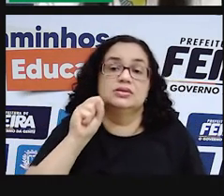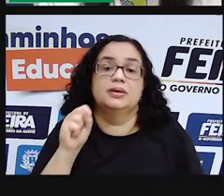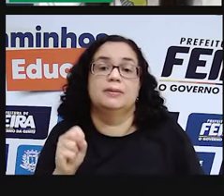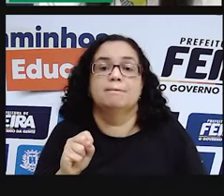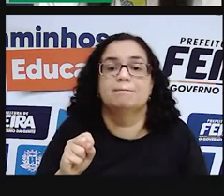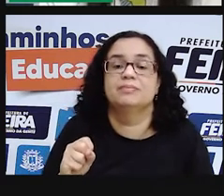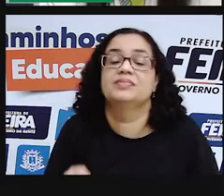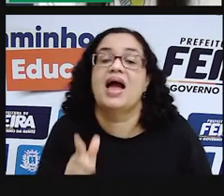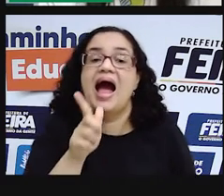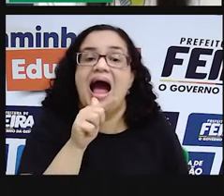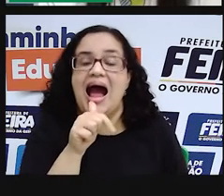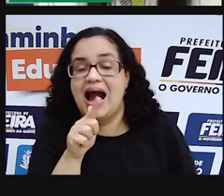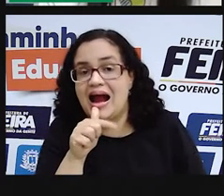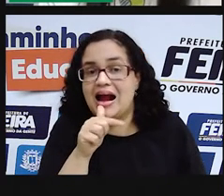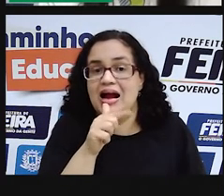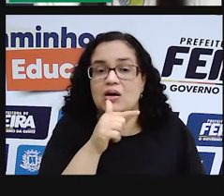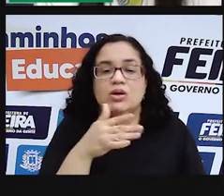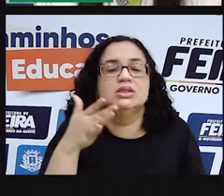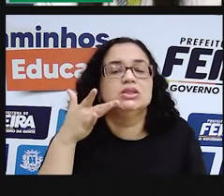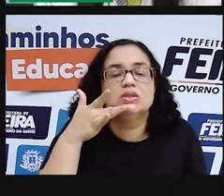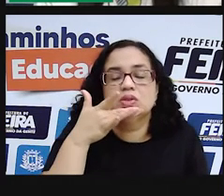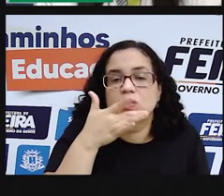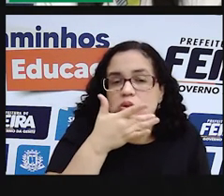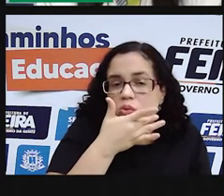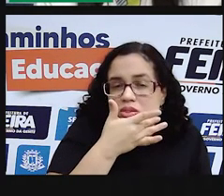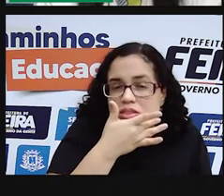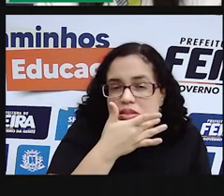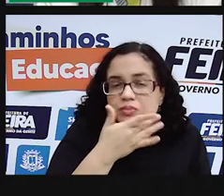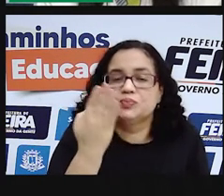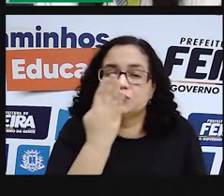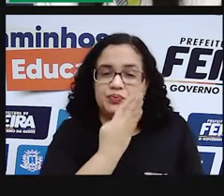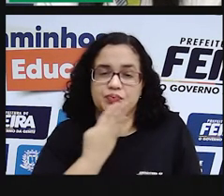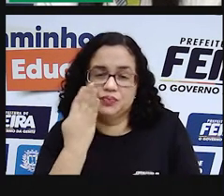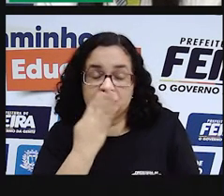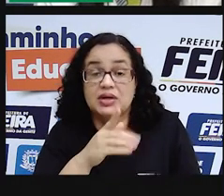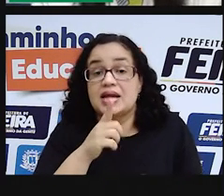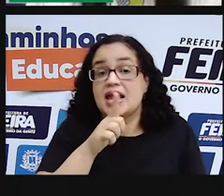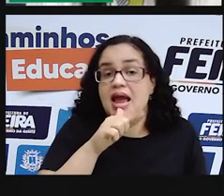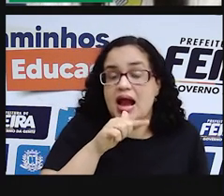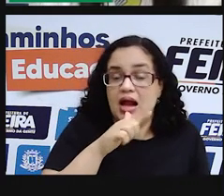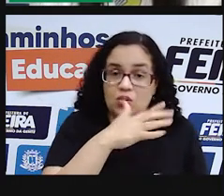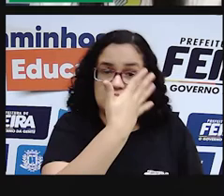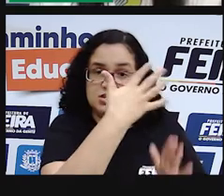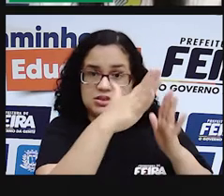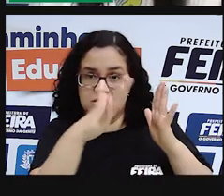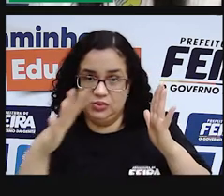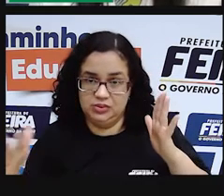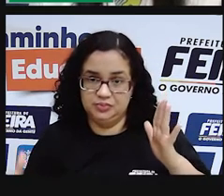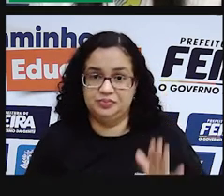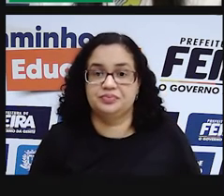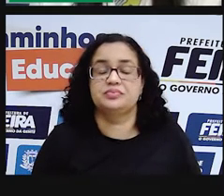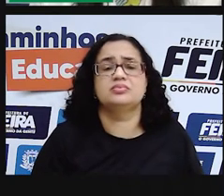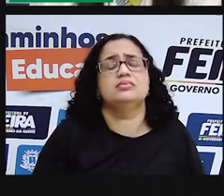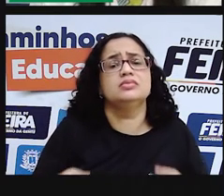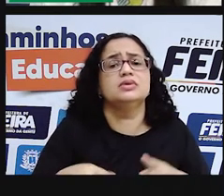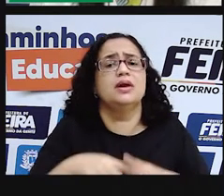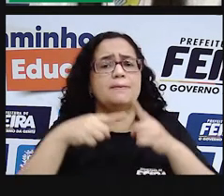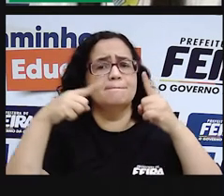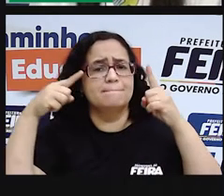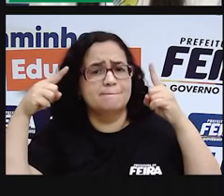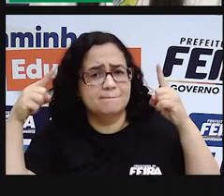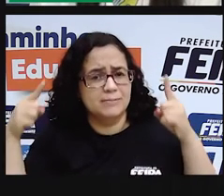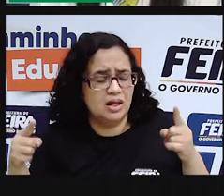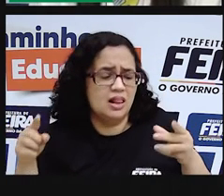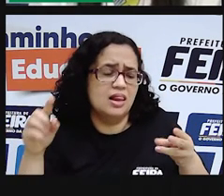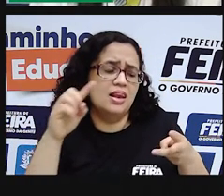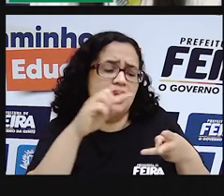de água doce, que é a água do rio, e a água do mar, que é a água salgada. Mas aí, lago e